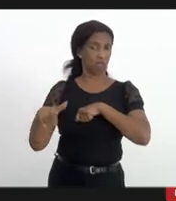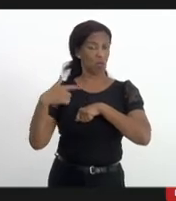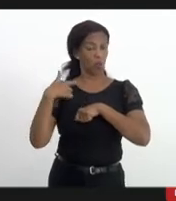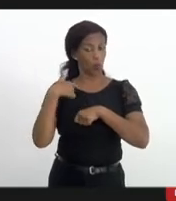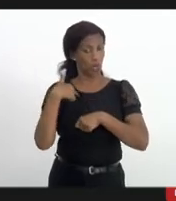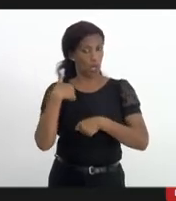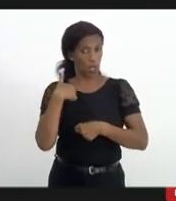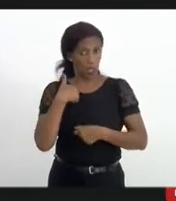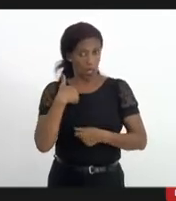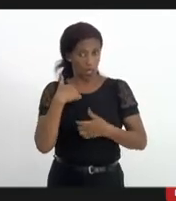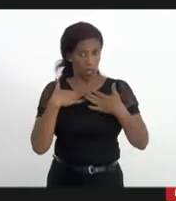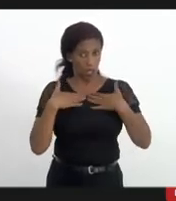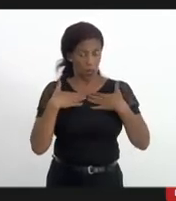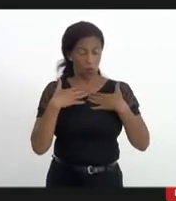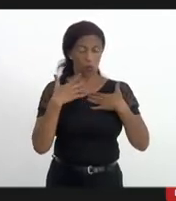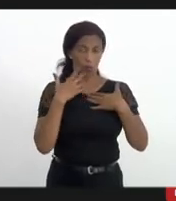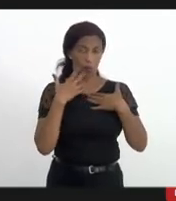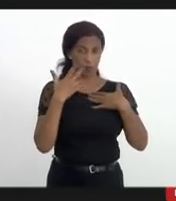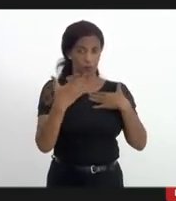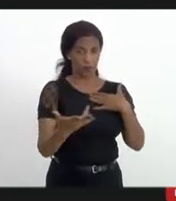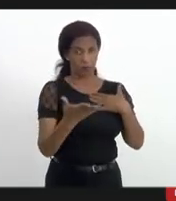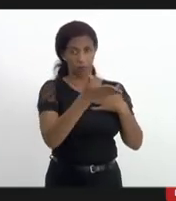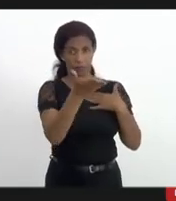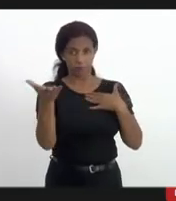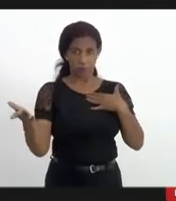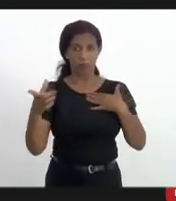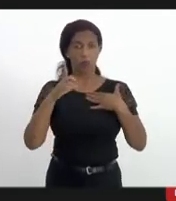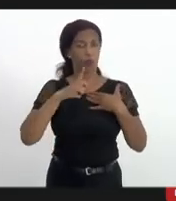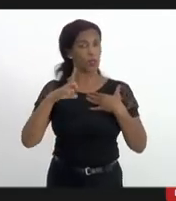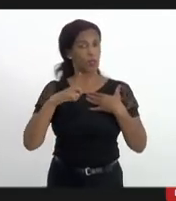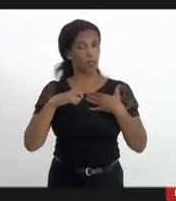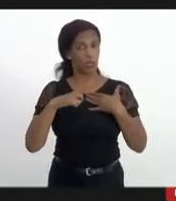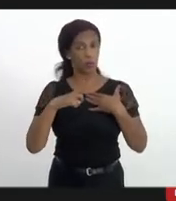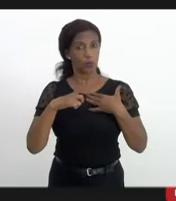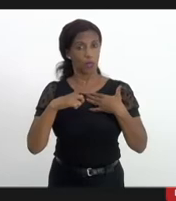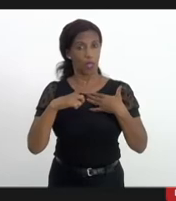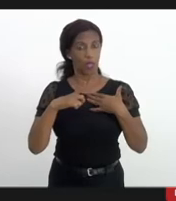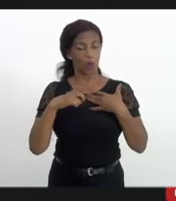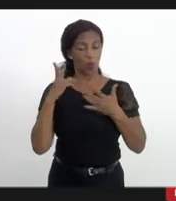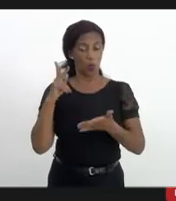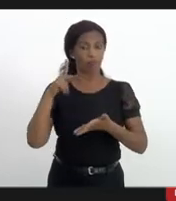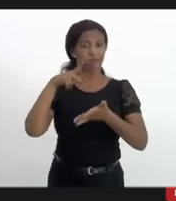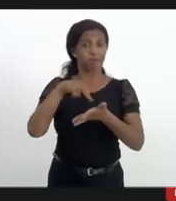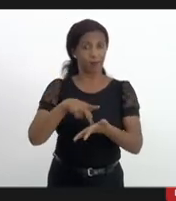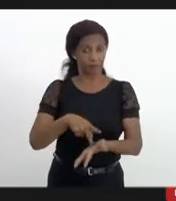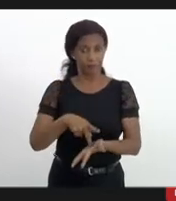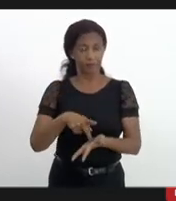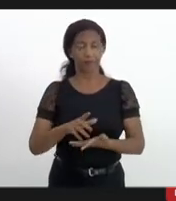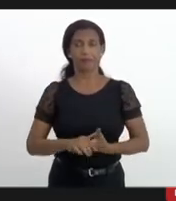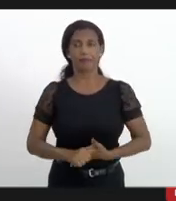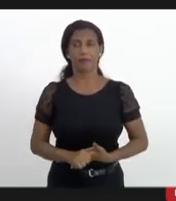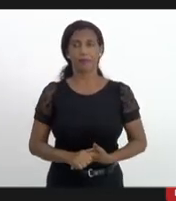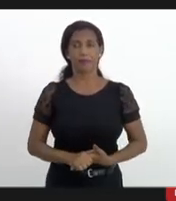posso adiantar para vocês, na verdade, o que eu tenho como afirmar é o seguinte,